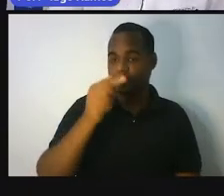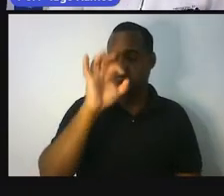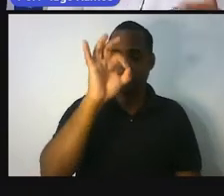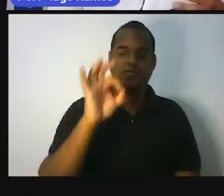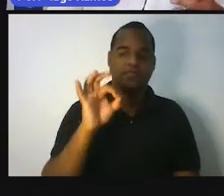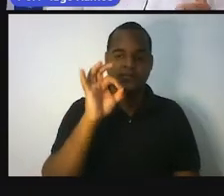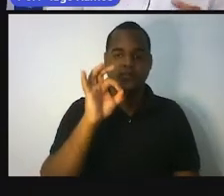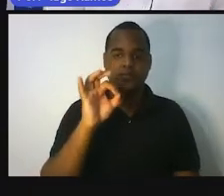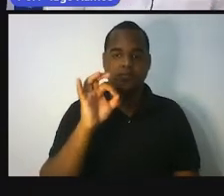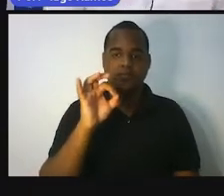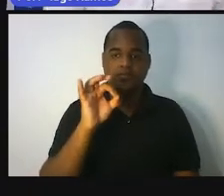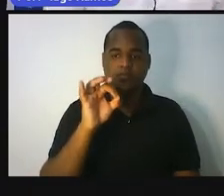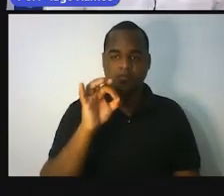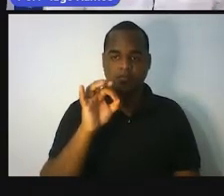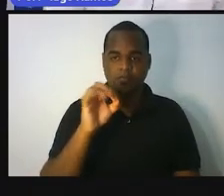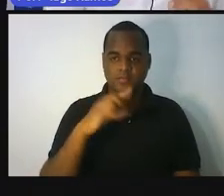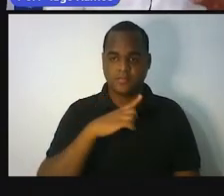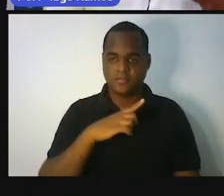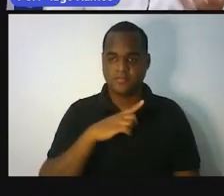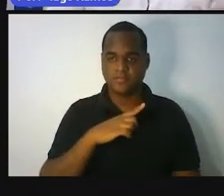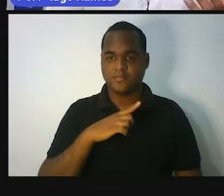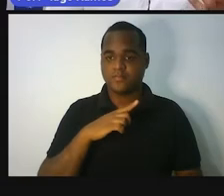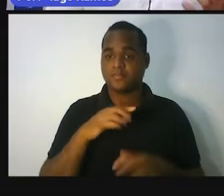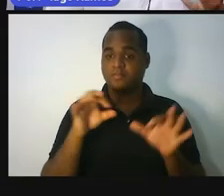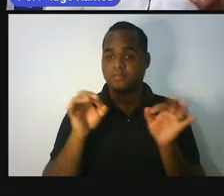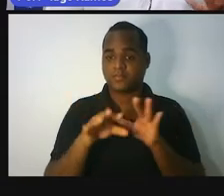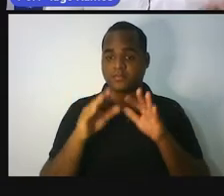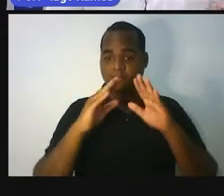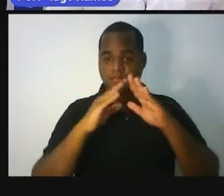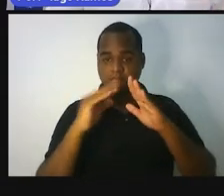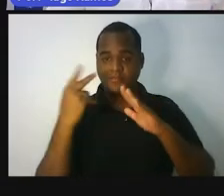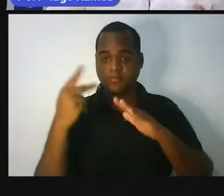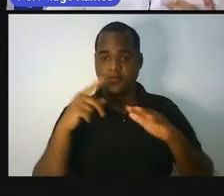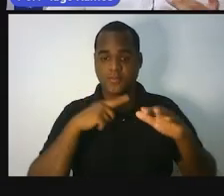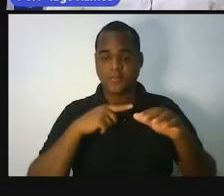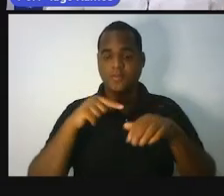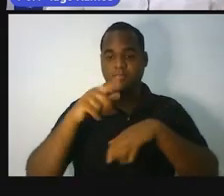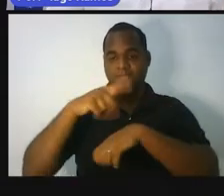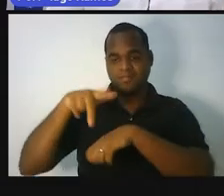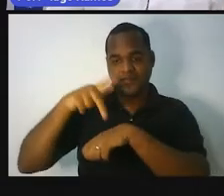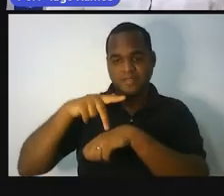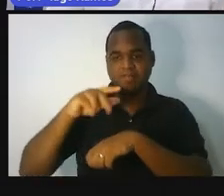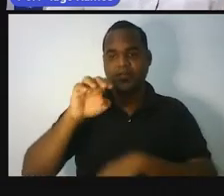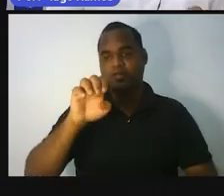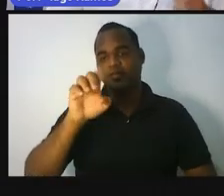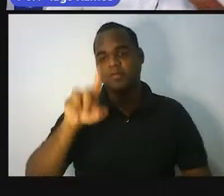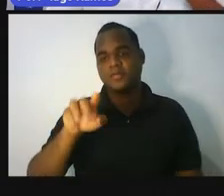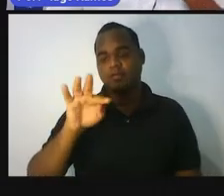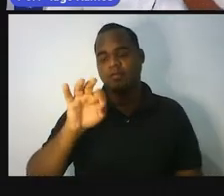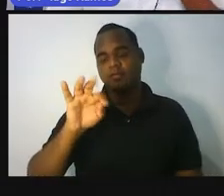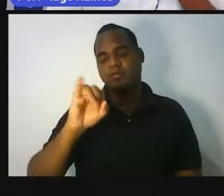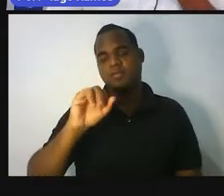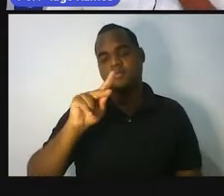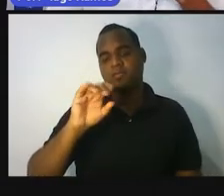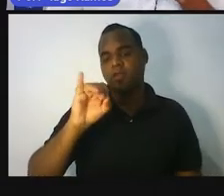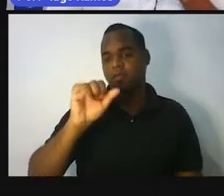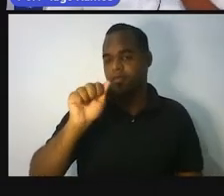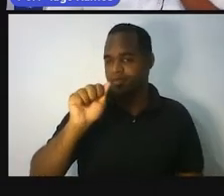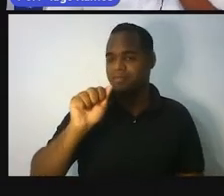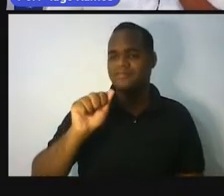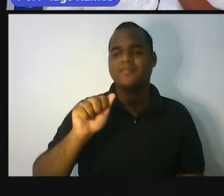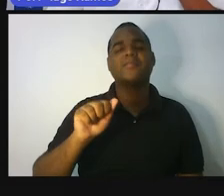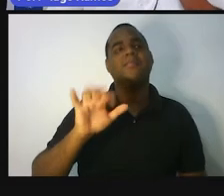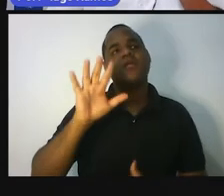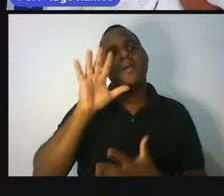moravam, habitavam no país Etiópia. Ah, professor,